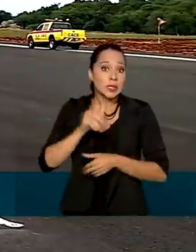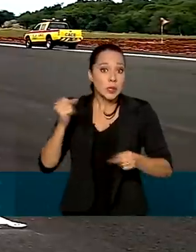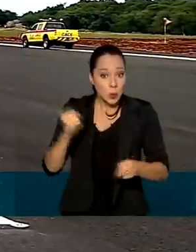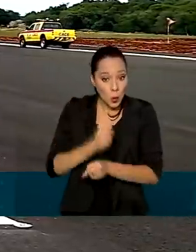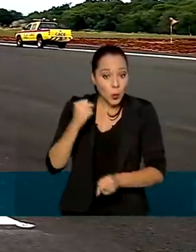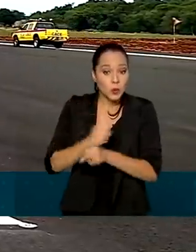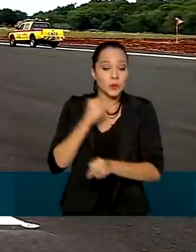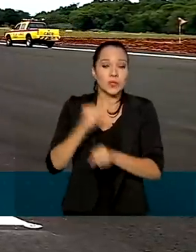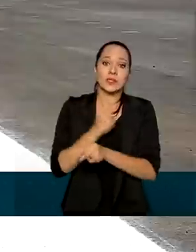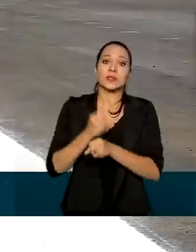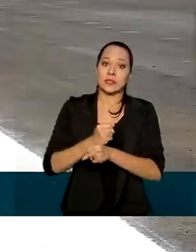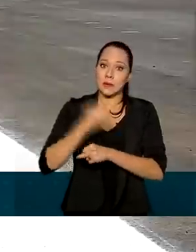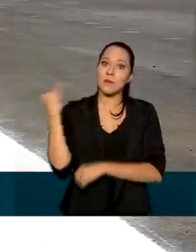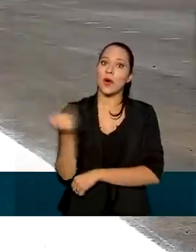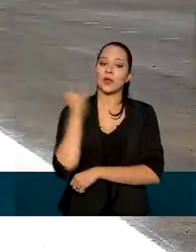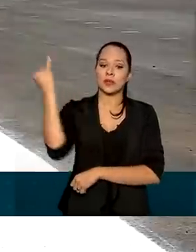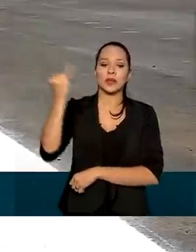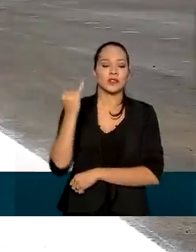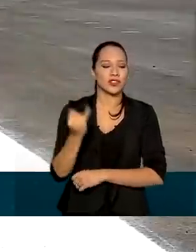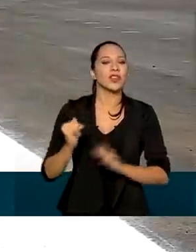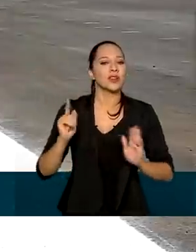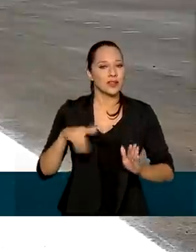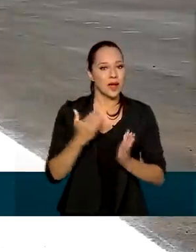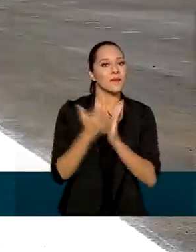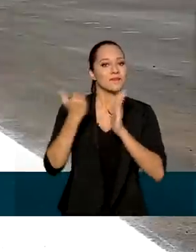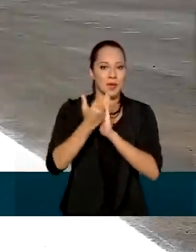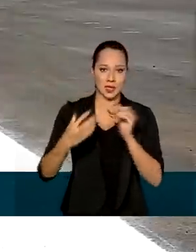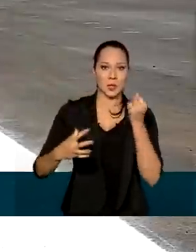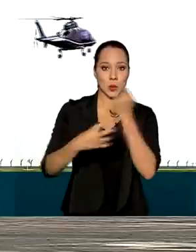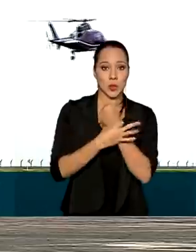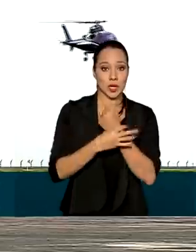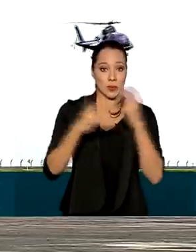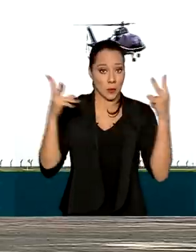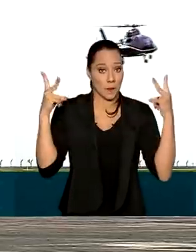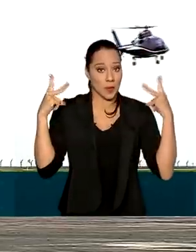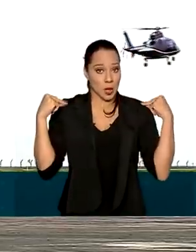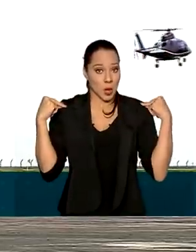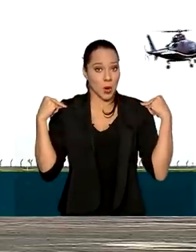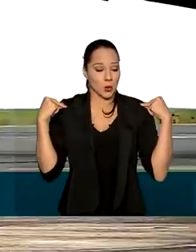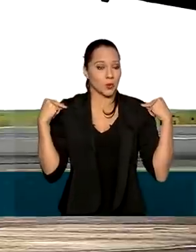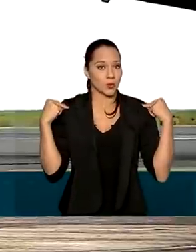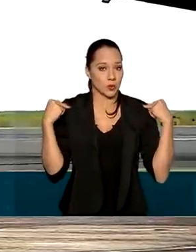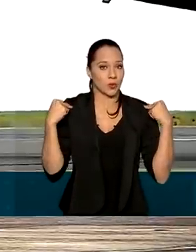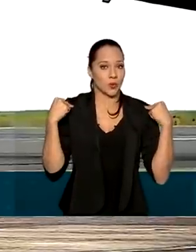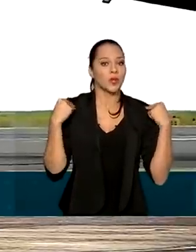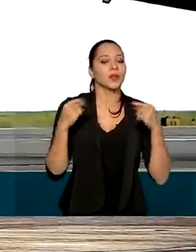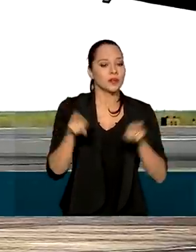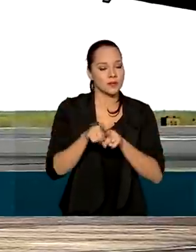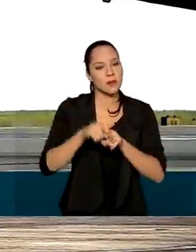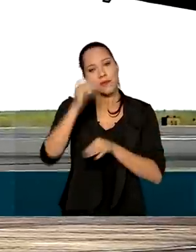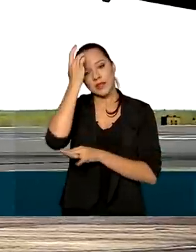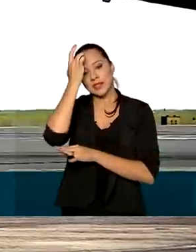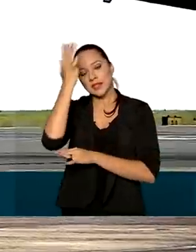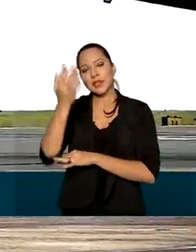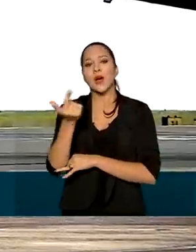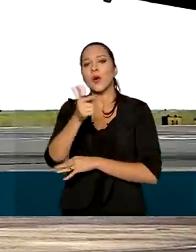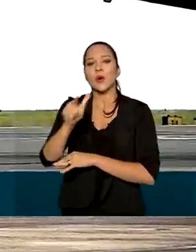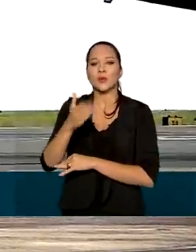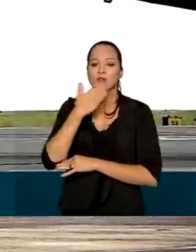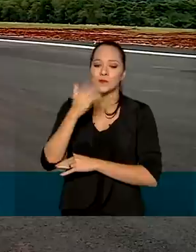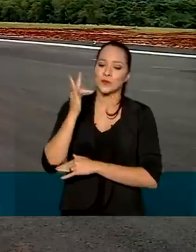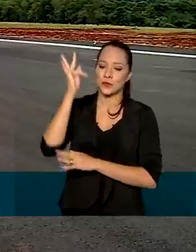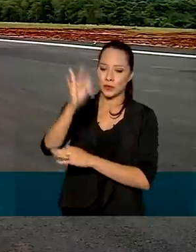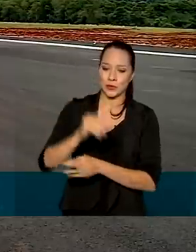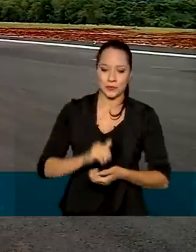substancial na pista, que dará mais segurança para os pilotos e viabilizará o serviço de outras companhias no